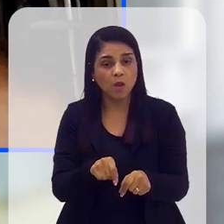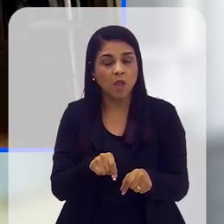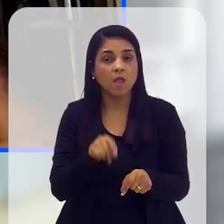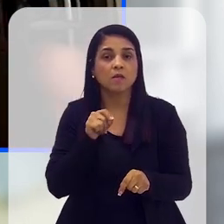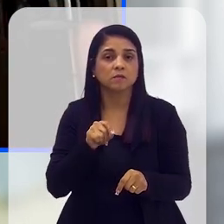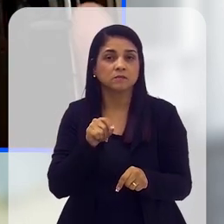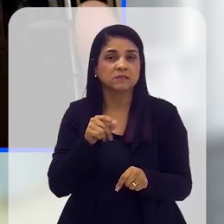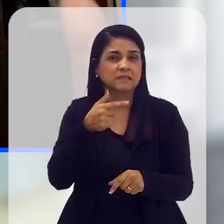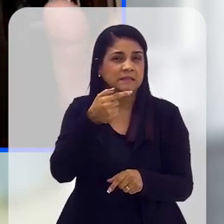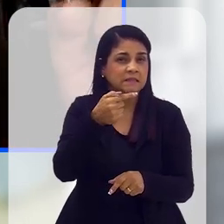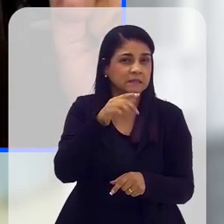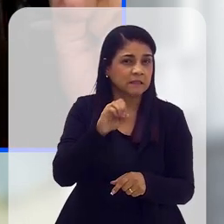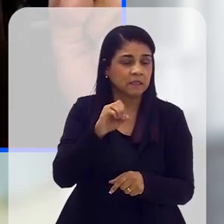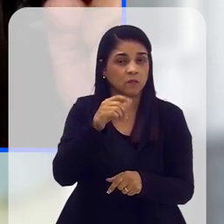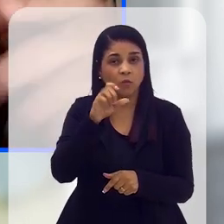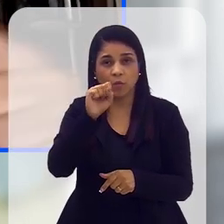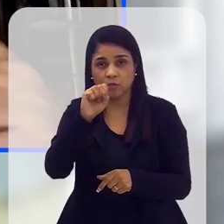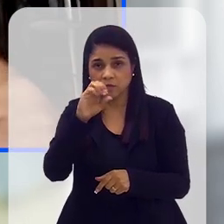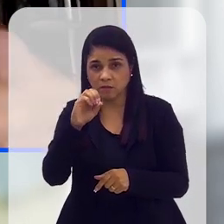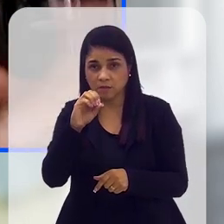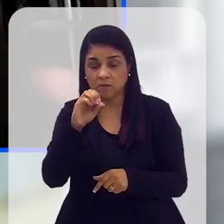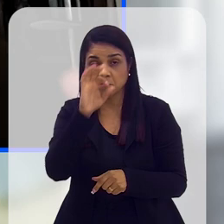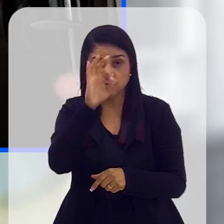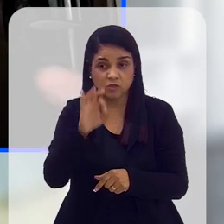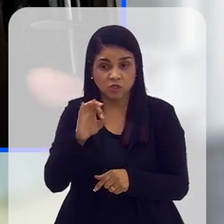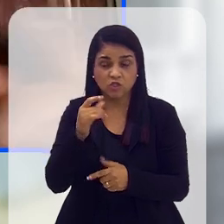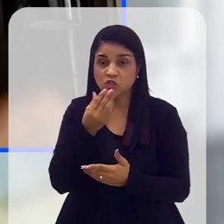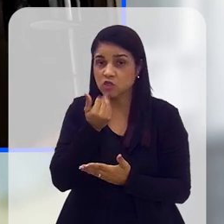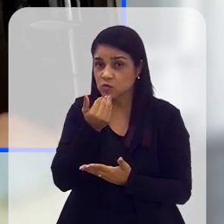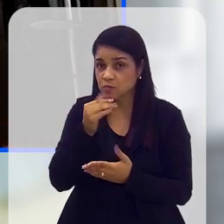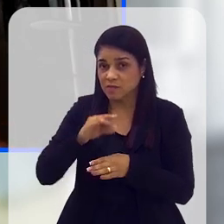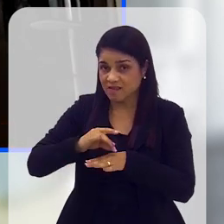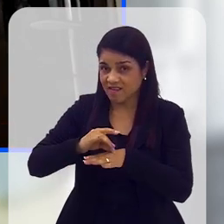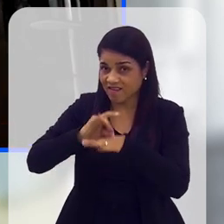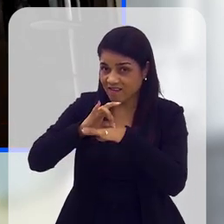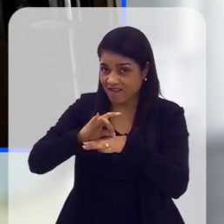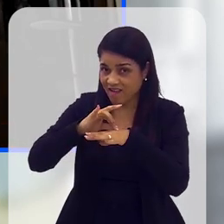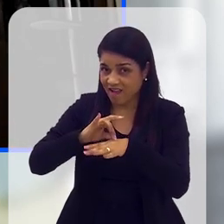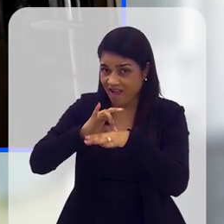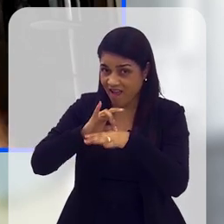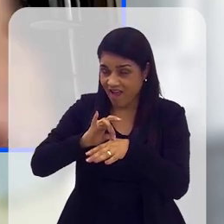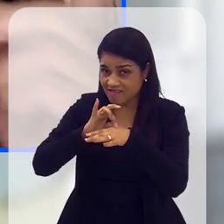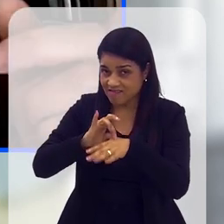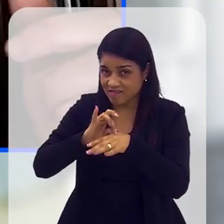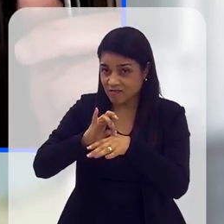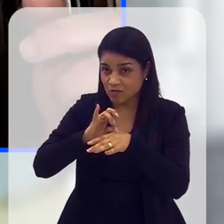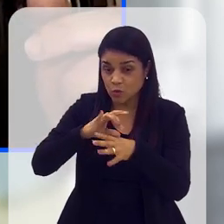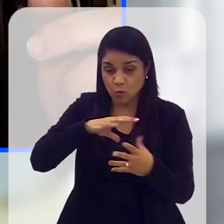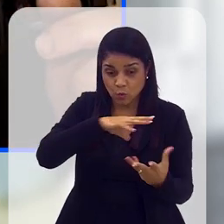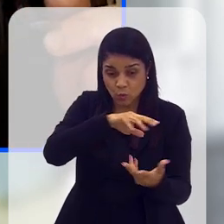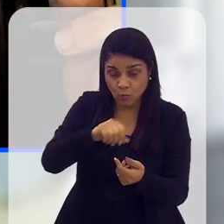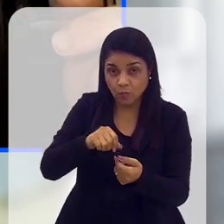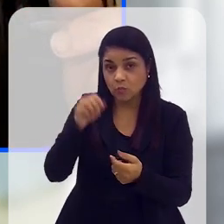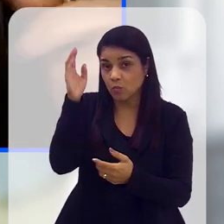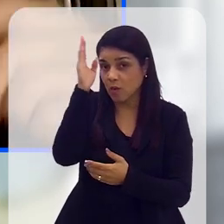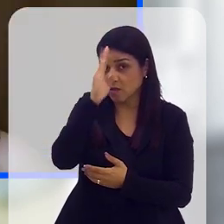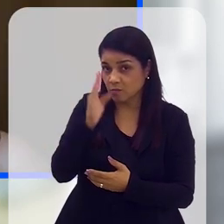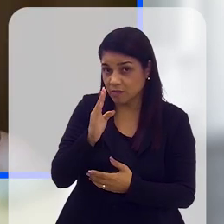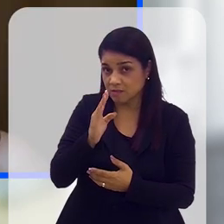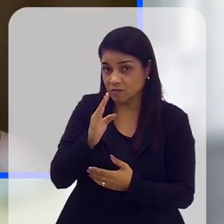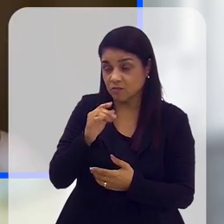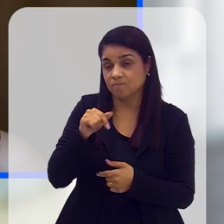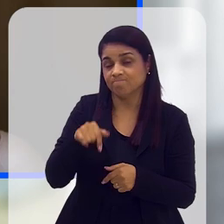Amazônia advém exatamente da indiretura de pastagens, 70% 80% do consumo de carne no Brasil, embora o Brasil seja o maior exportador de carne do mundo,